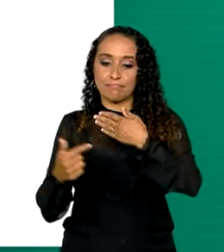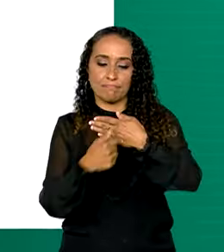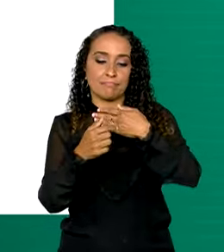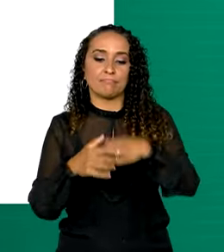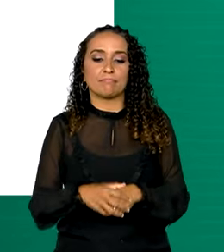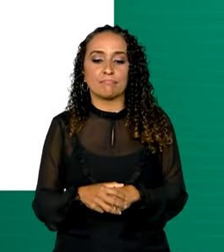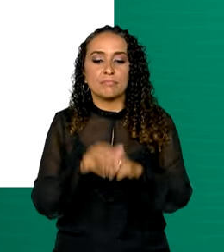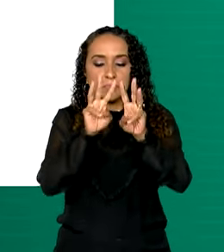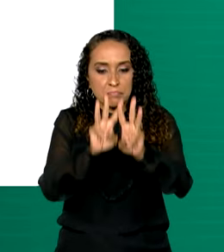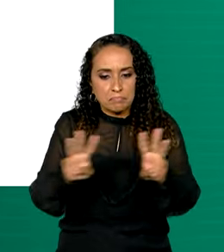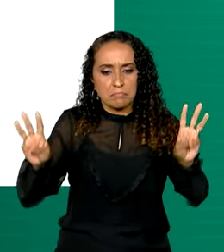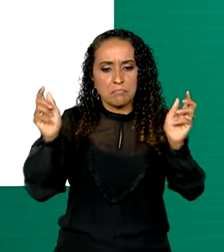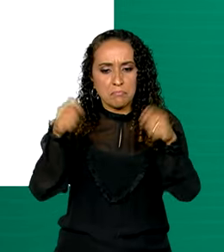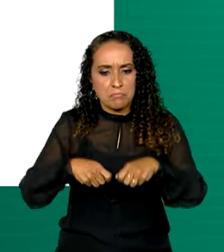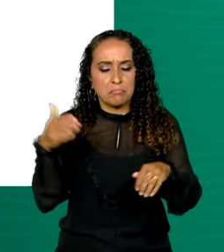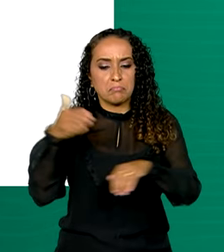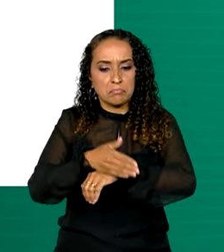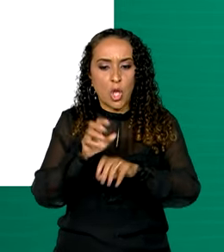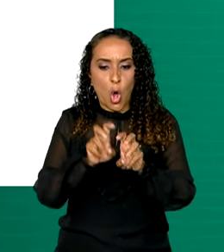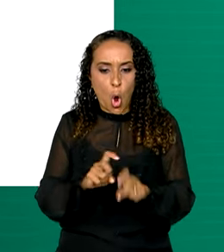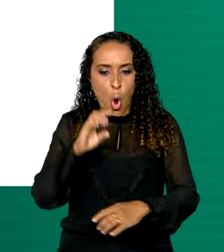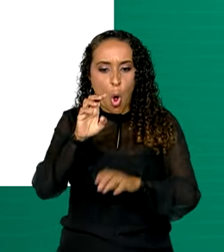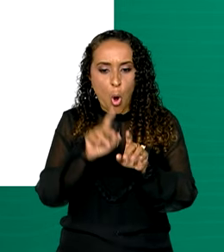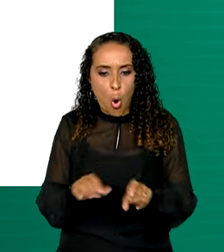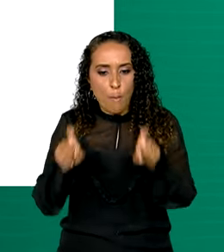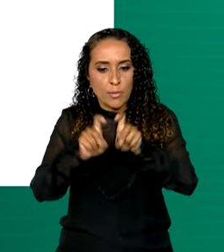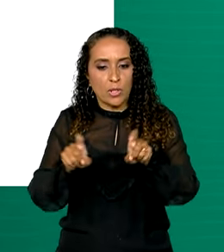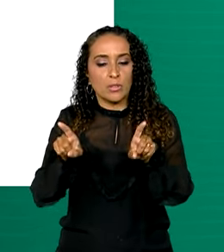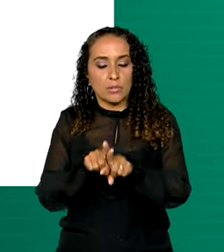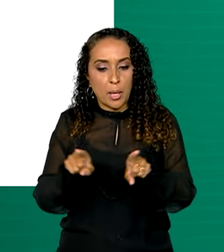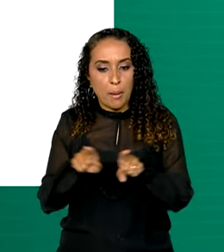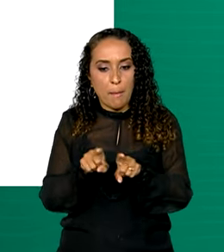O site pode ser acessado por computadores e também por dispositivos móveis.